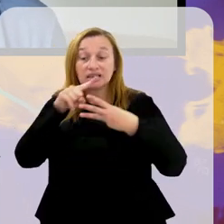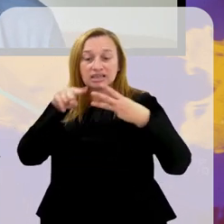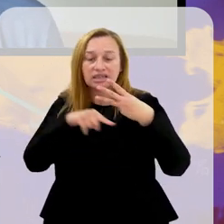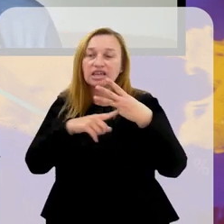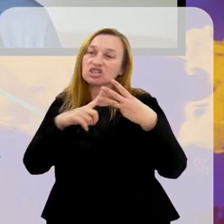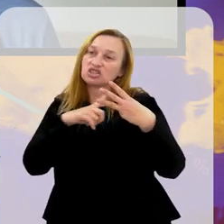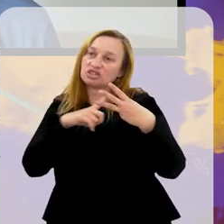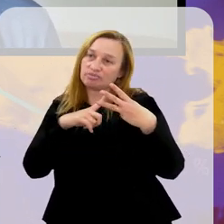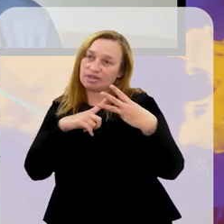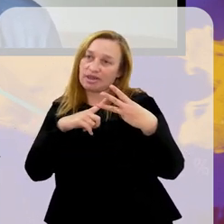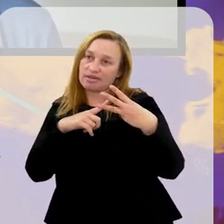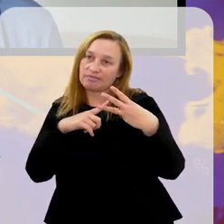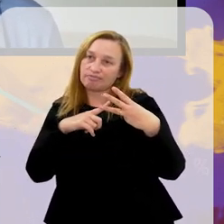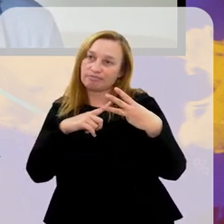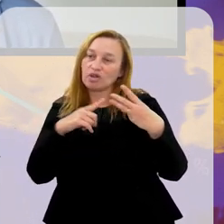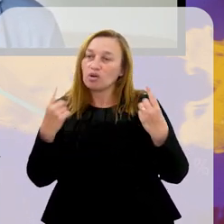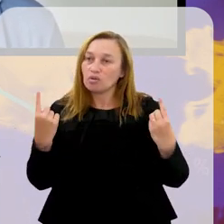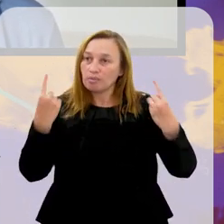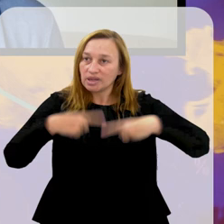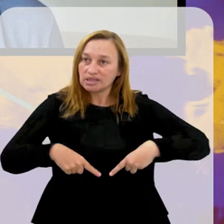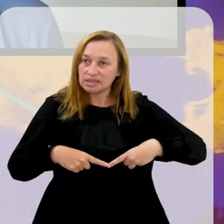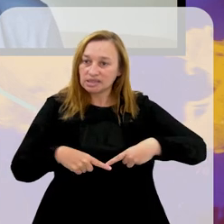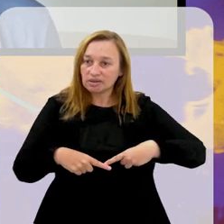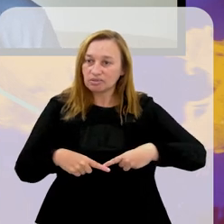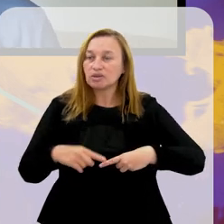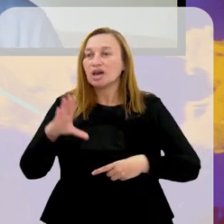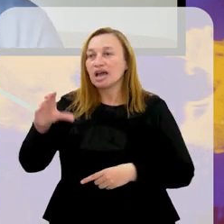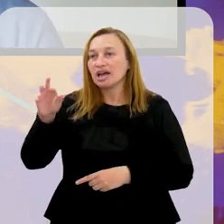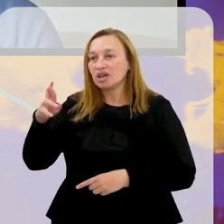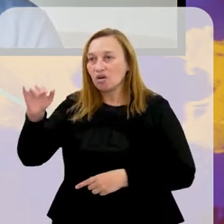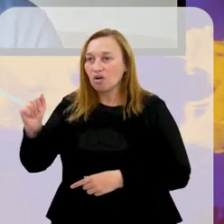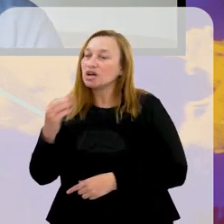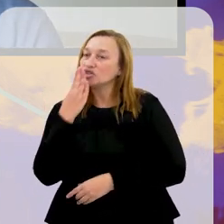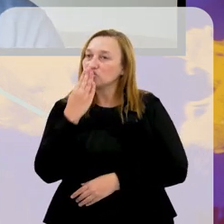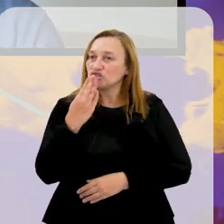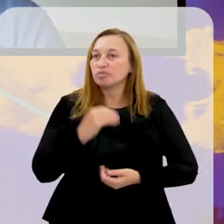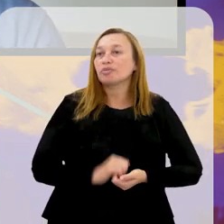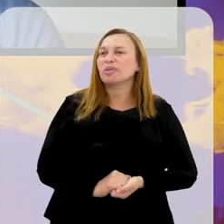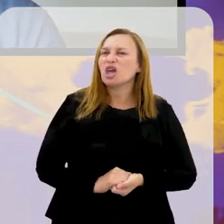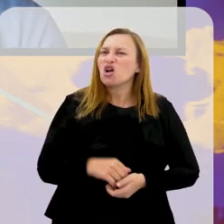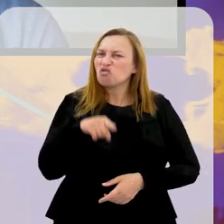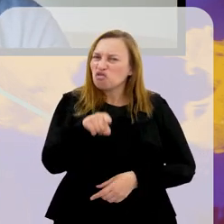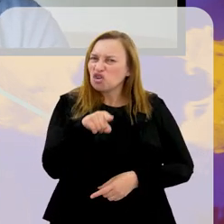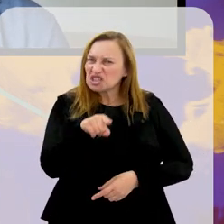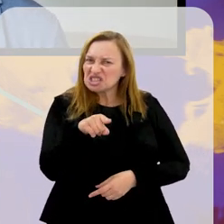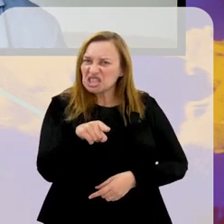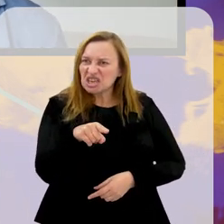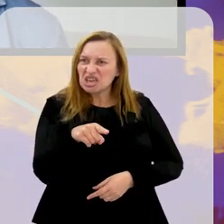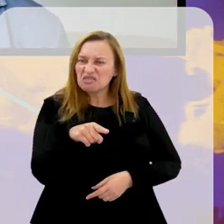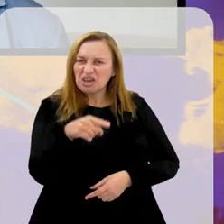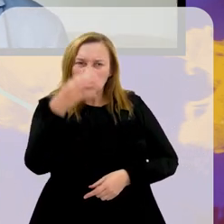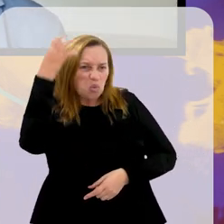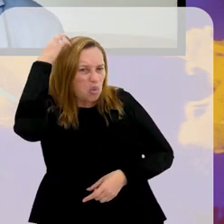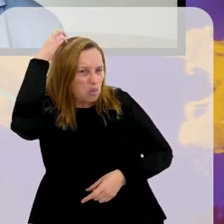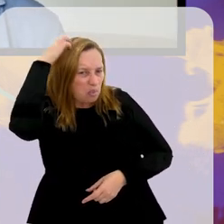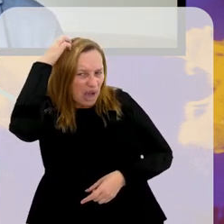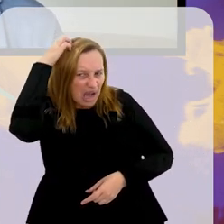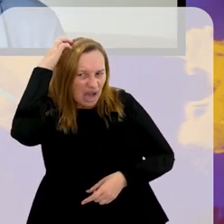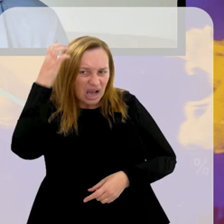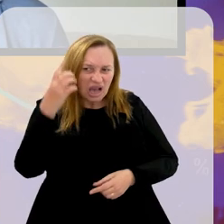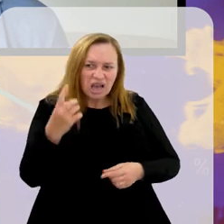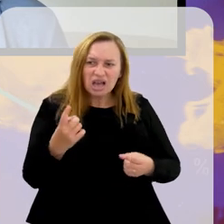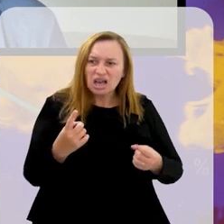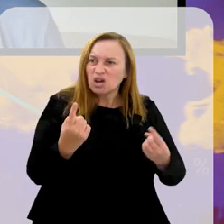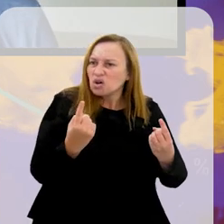Tem três times de Saquarema jogando o Campeonato Carioca. E aí, o que acontece? Você vai condenar os times de quererem ganhar dinheiro? Não.